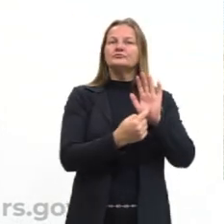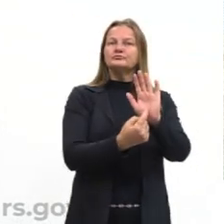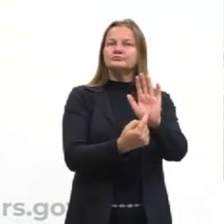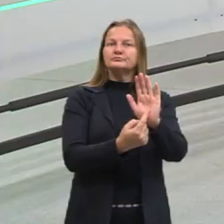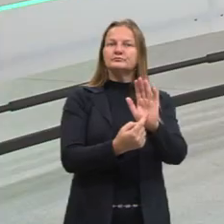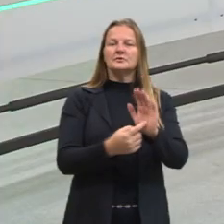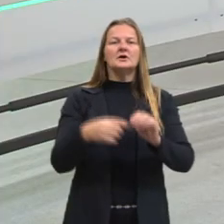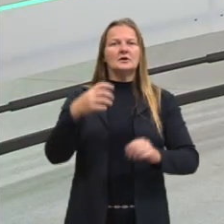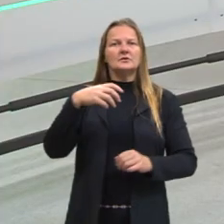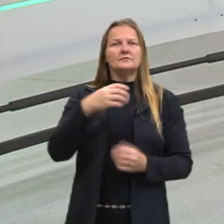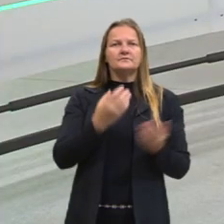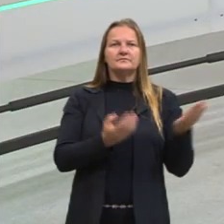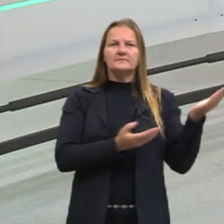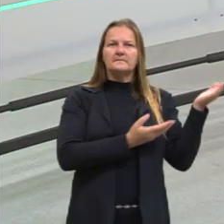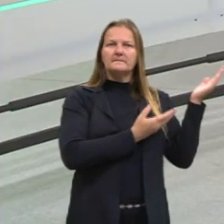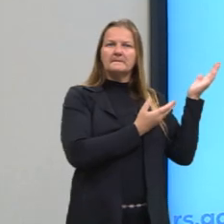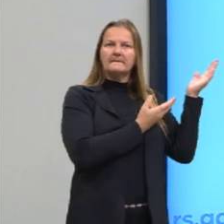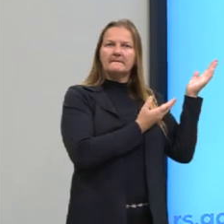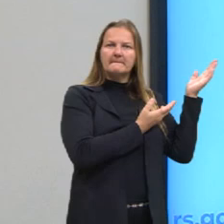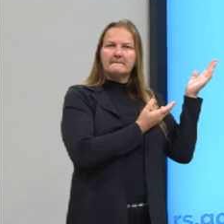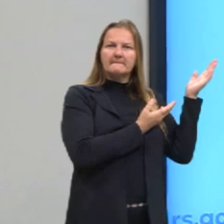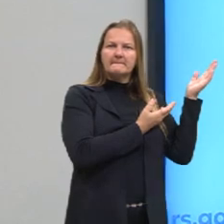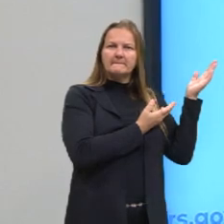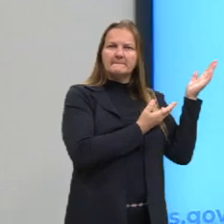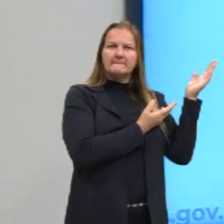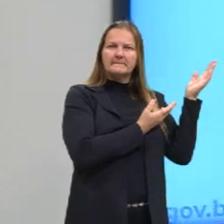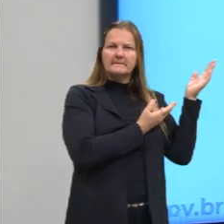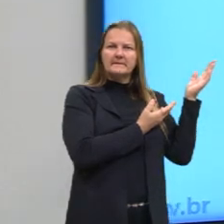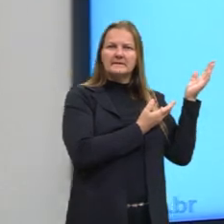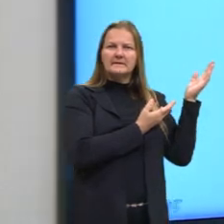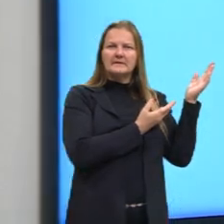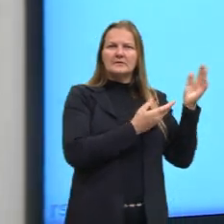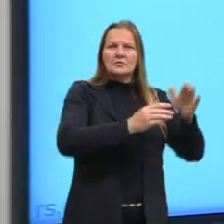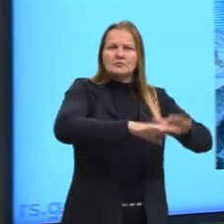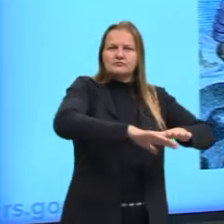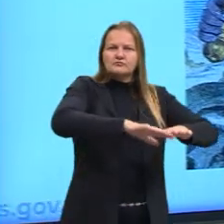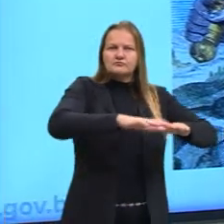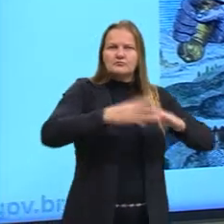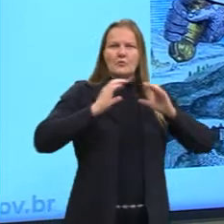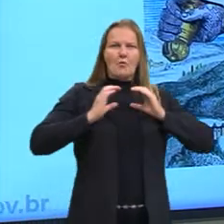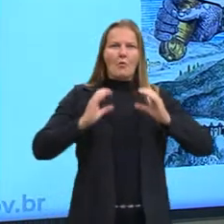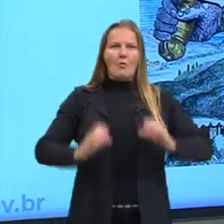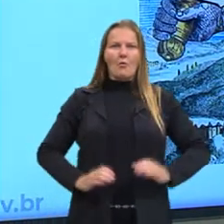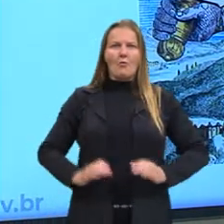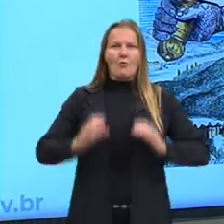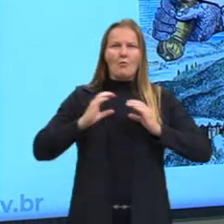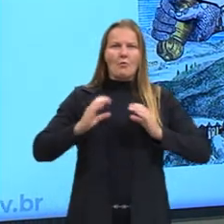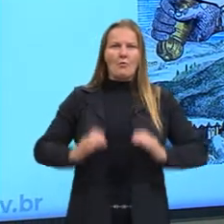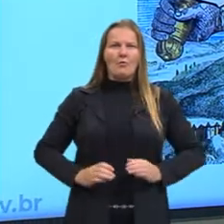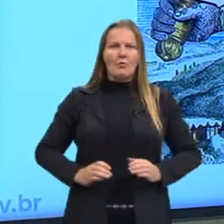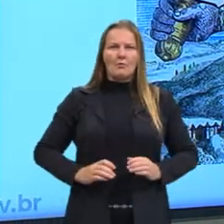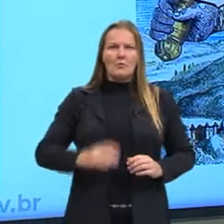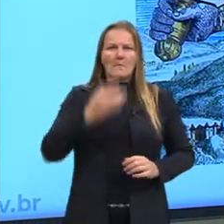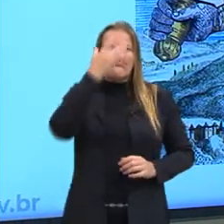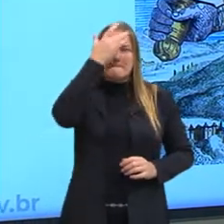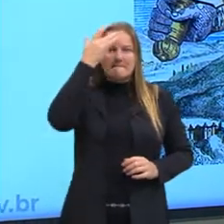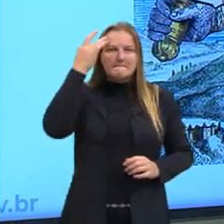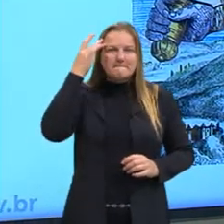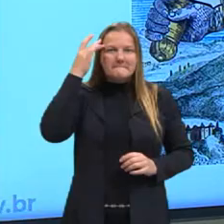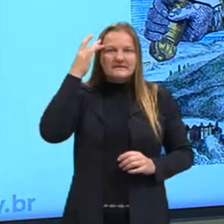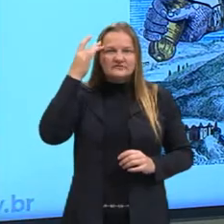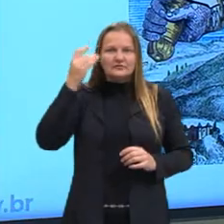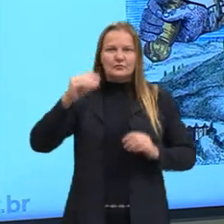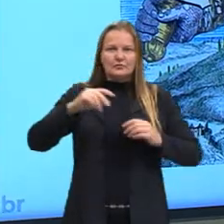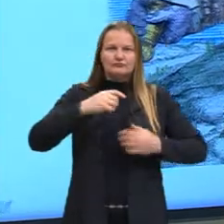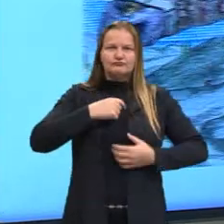um rei. Venham comigo aqui na imagem, ó. A gente vê que o rei está, no corpo dele tem várias pessoas, né. Esse rei